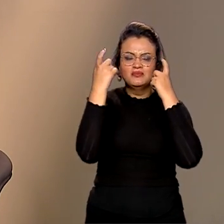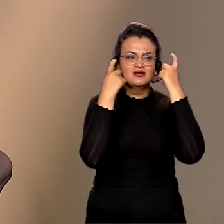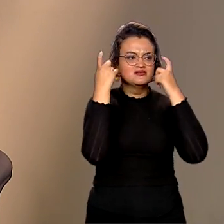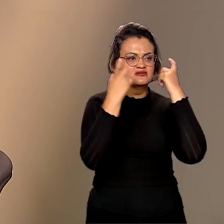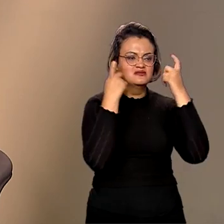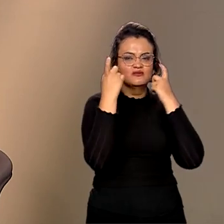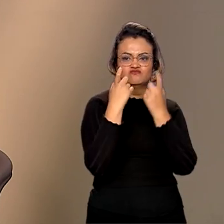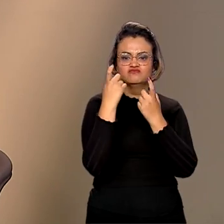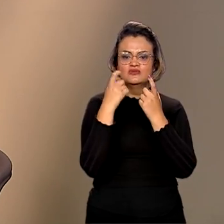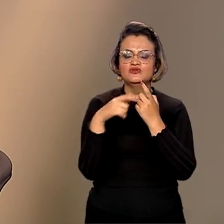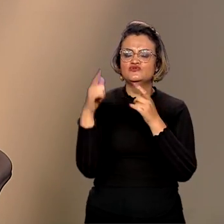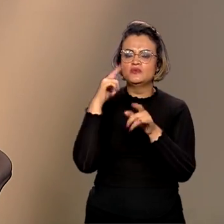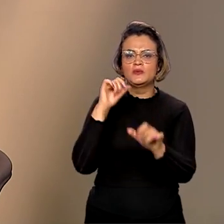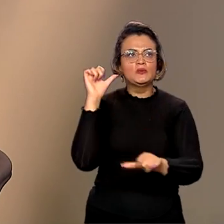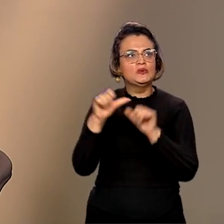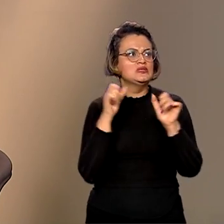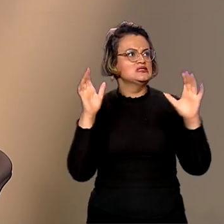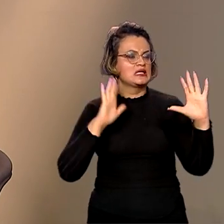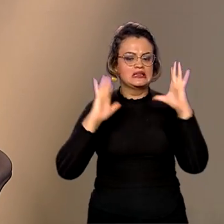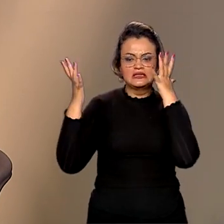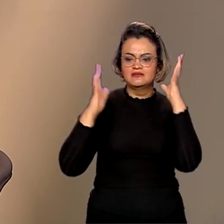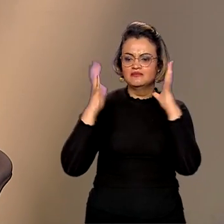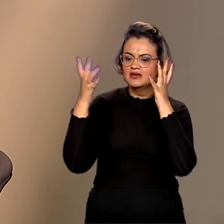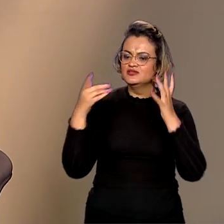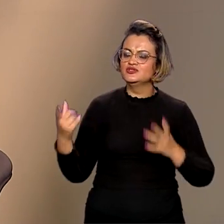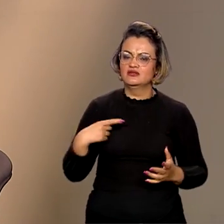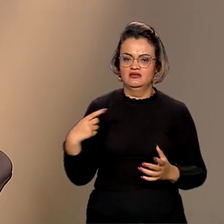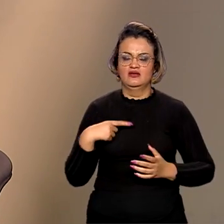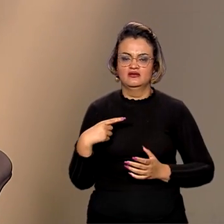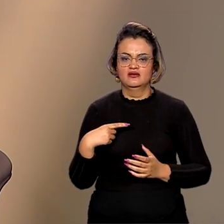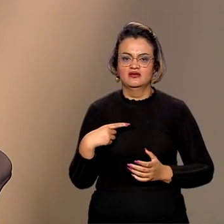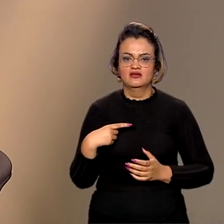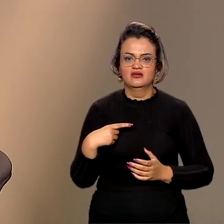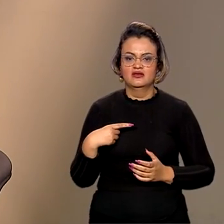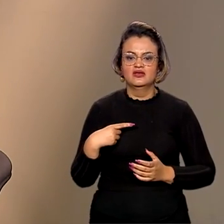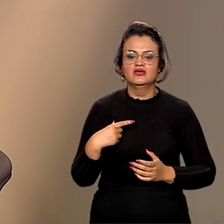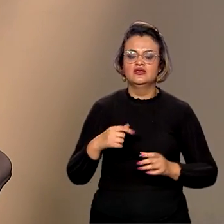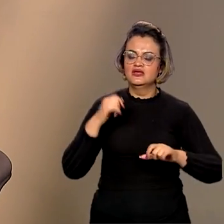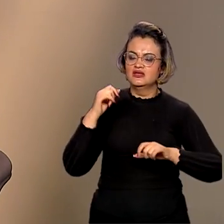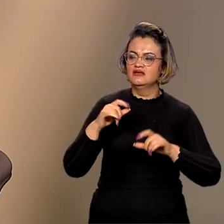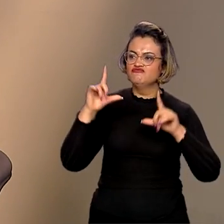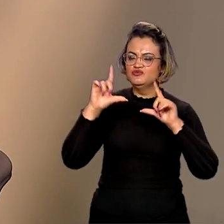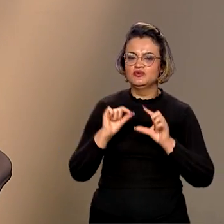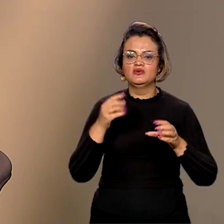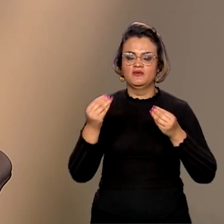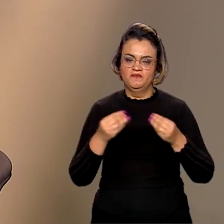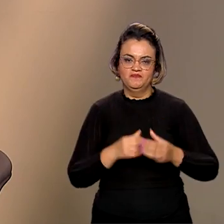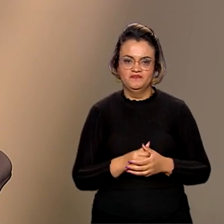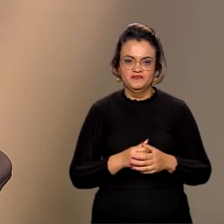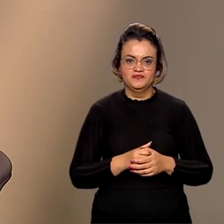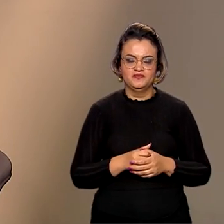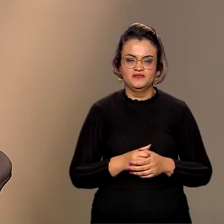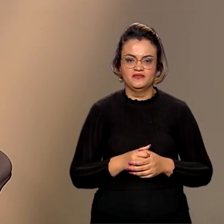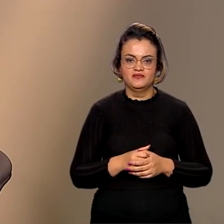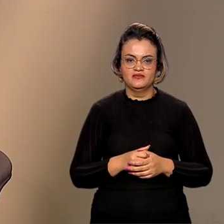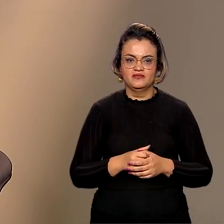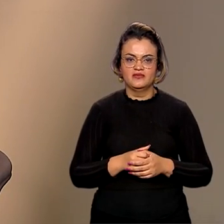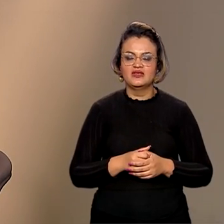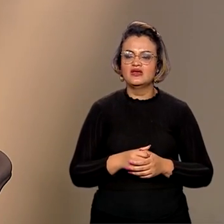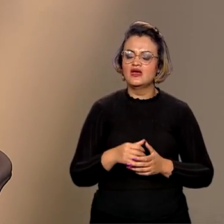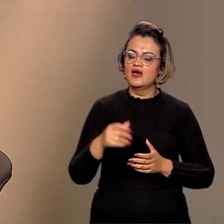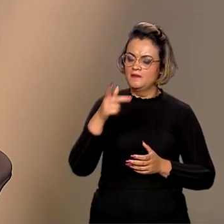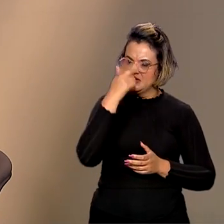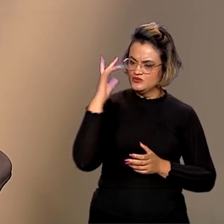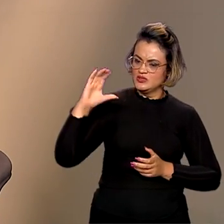os efeitos das mudanças climáticas e o que fazer para reduzir esses efeitos. Os cientistas